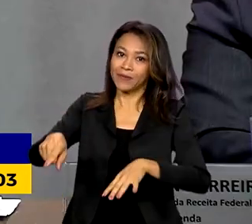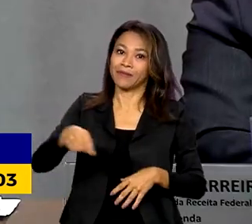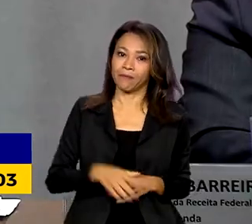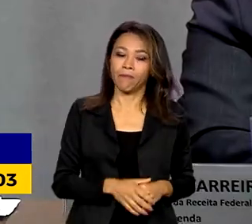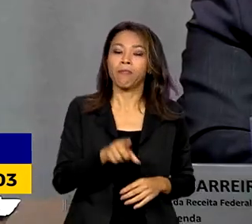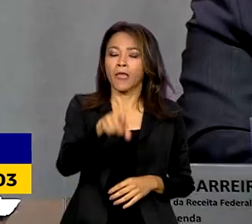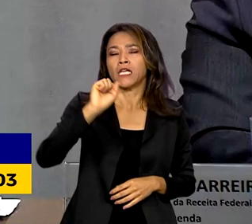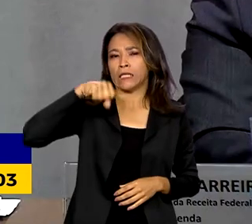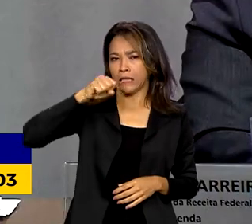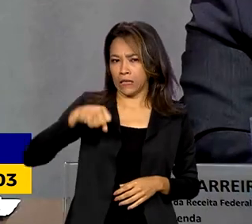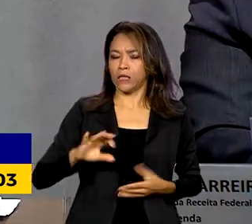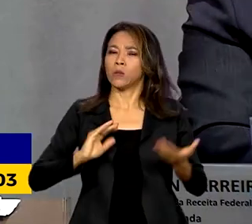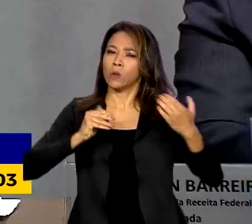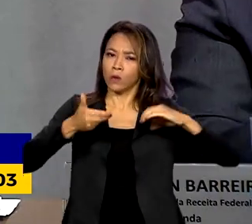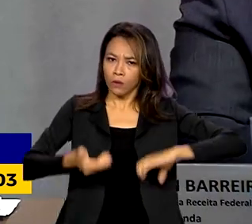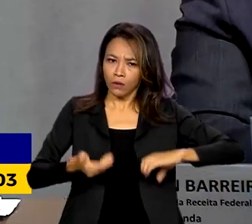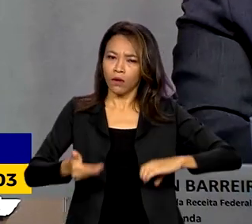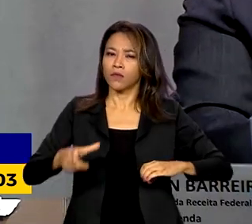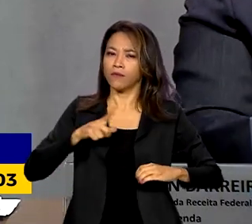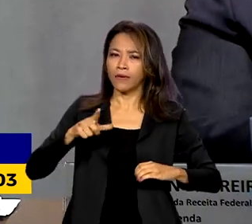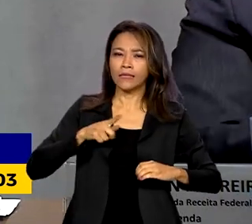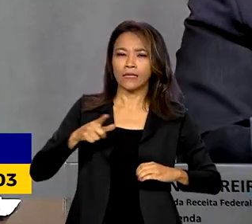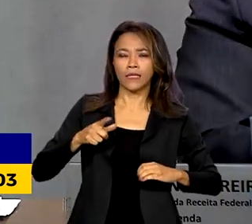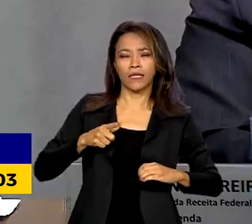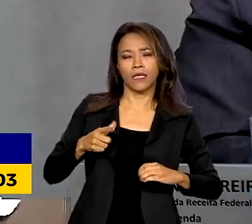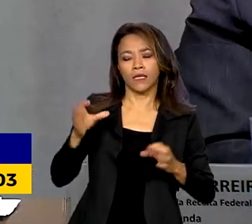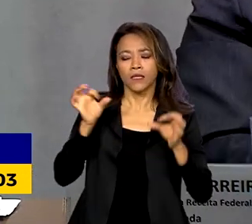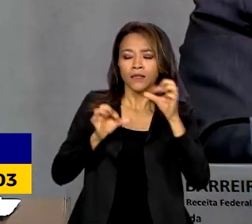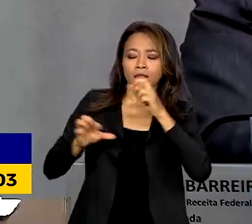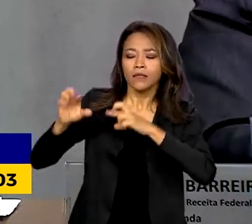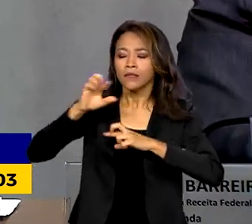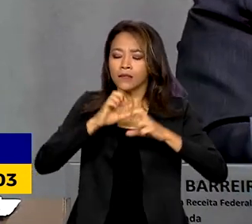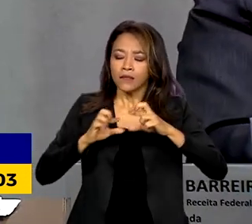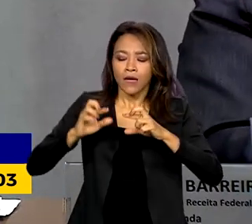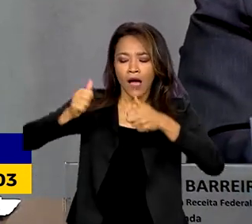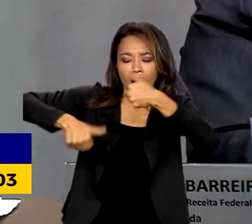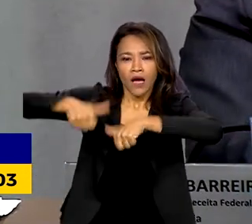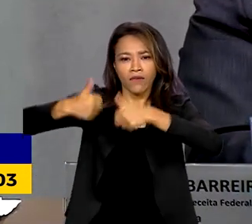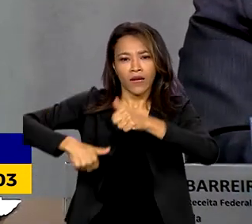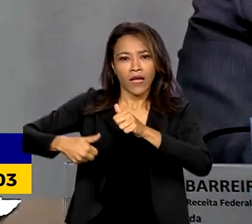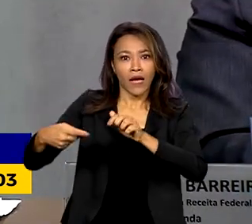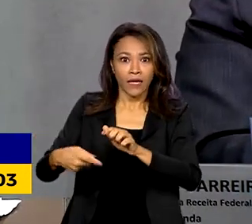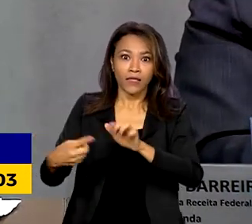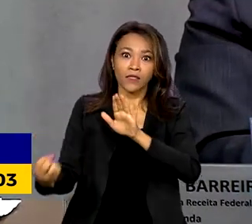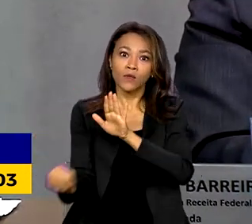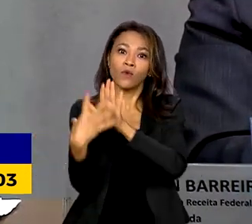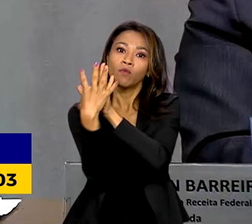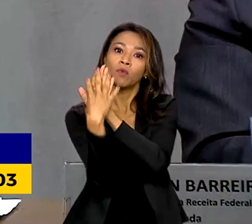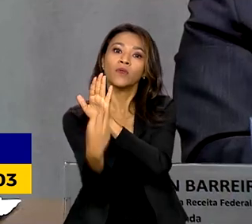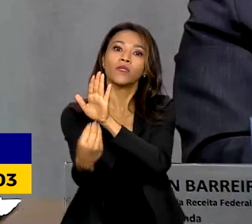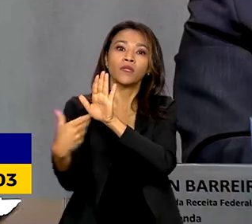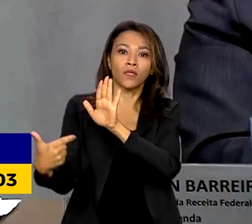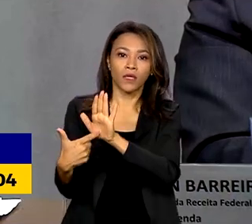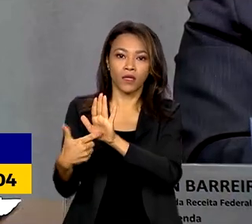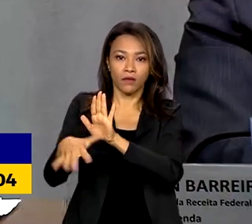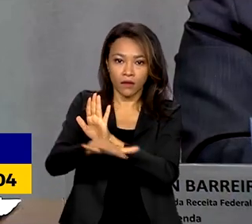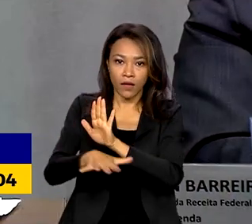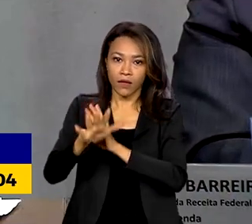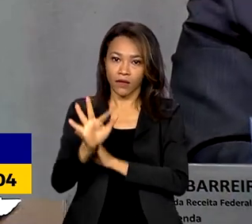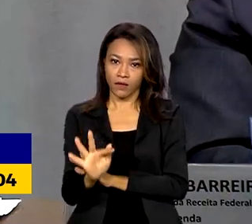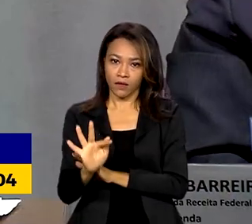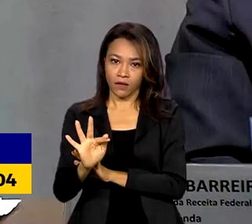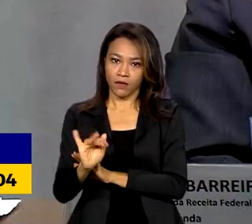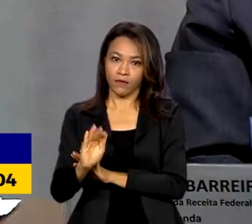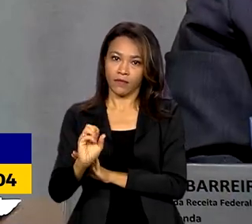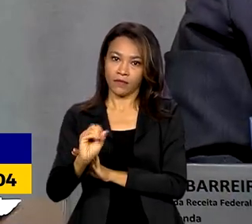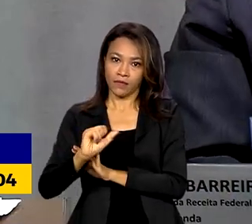sensibilidade de avaliar o novo arcabouço fiscal e ver que o arcabouço fiscal seria a saída para que nós